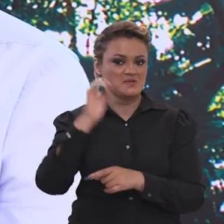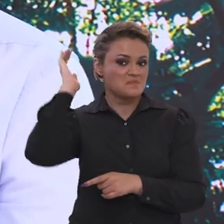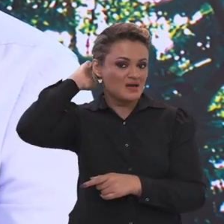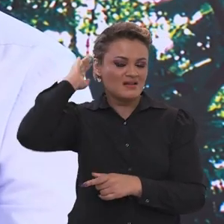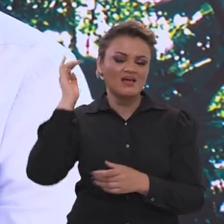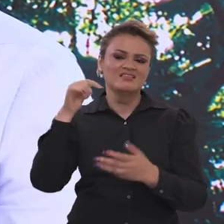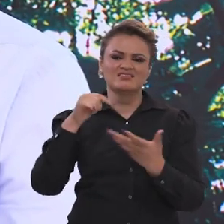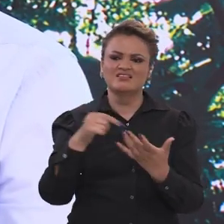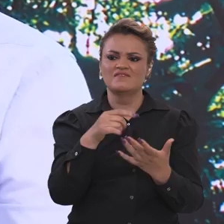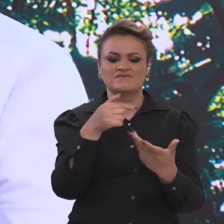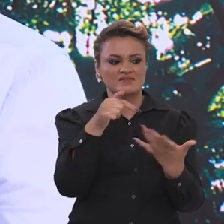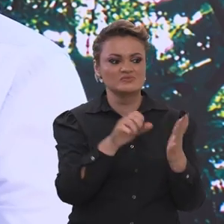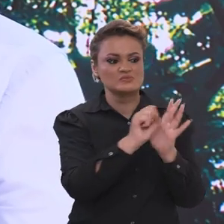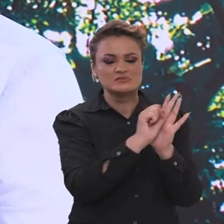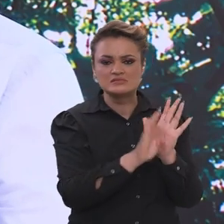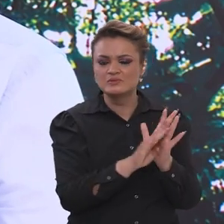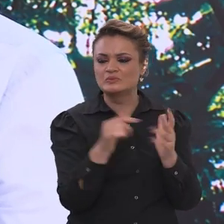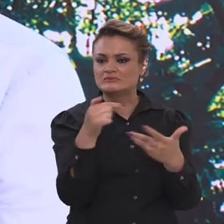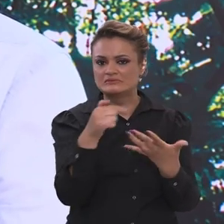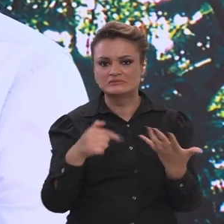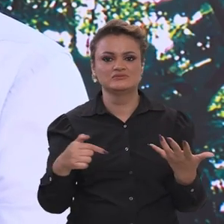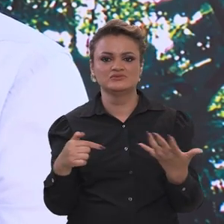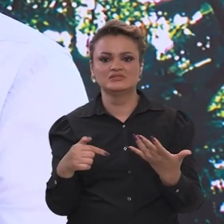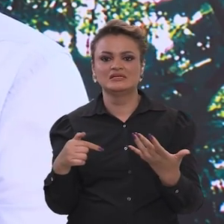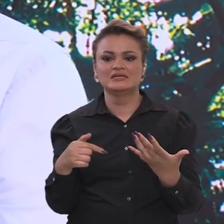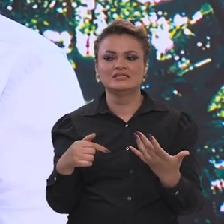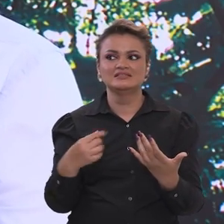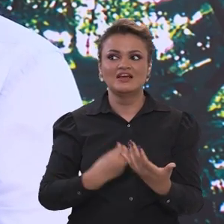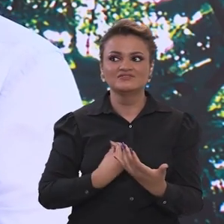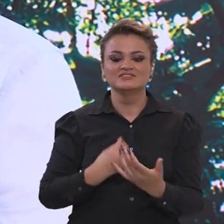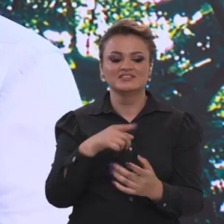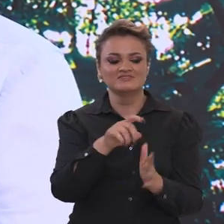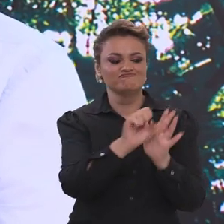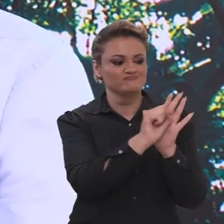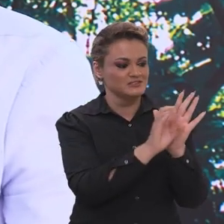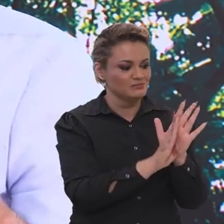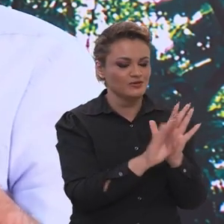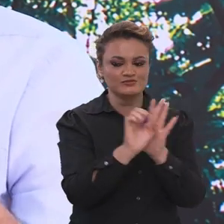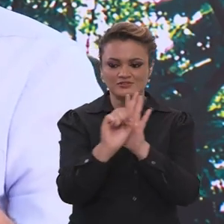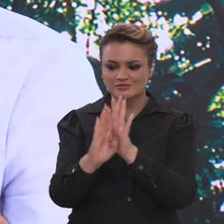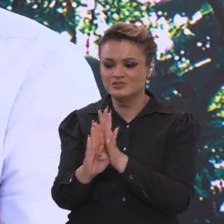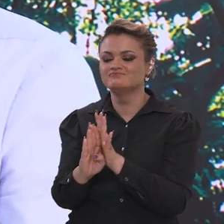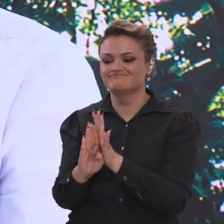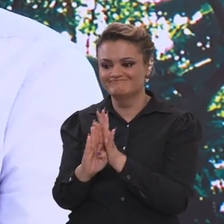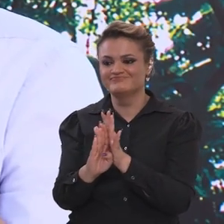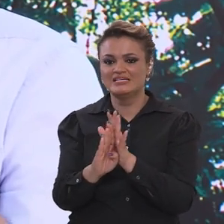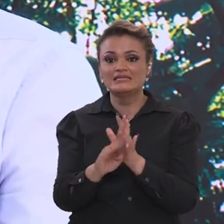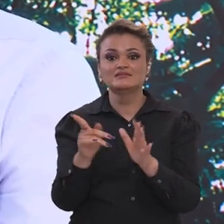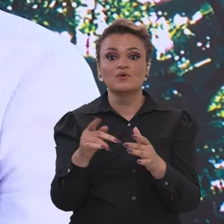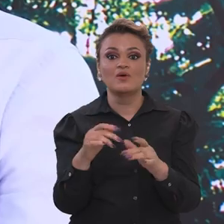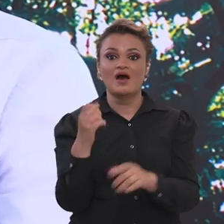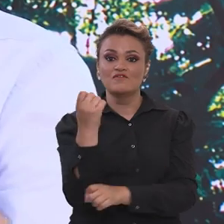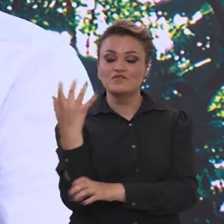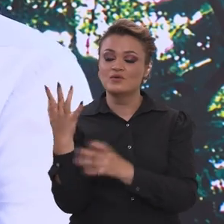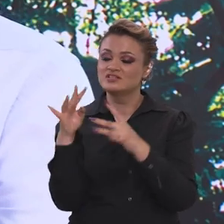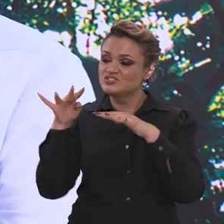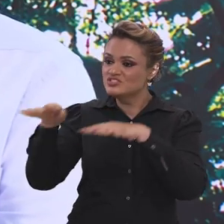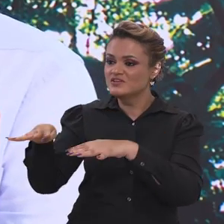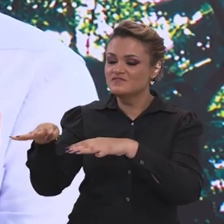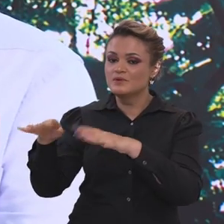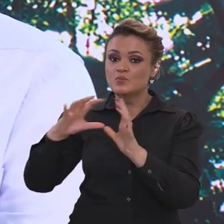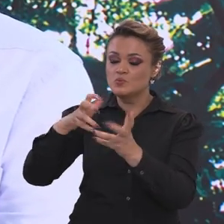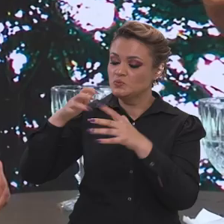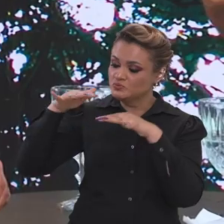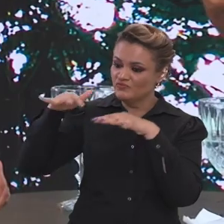é carregada de muitos símbolos, e a vida é feita de símbolos. Então, aqui é uma oportunidade da floresta falar